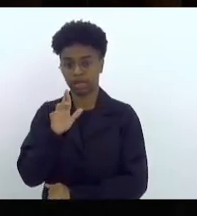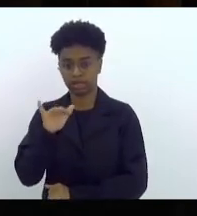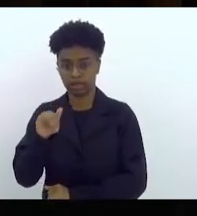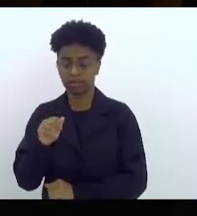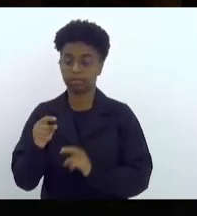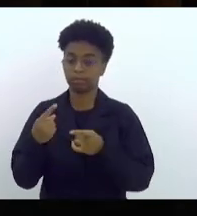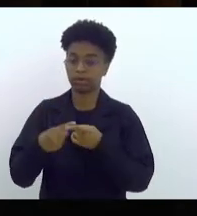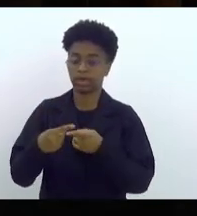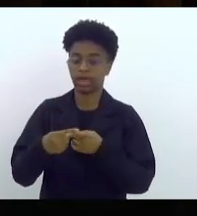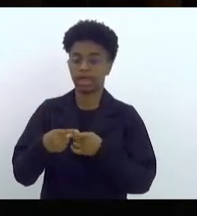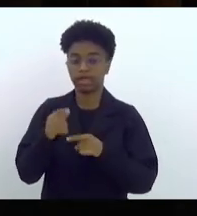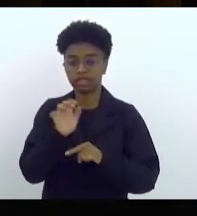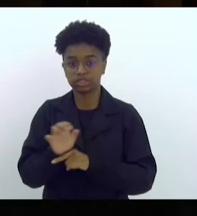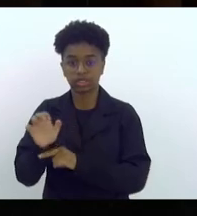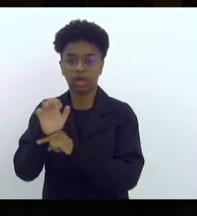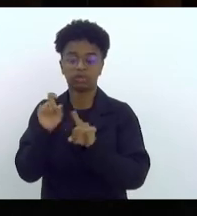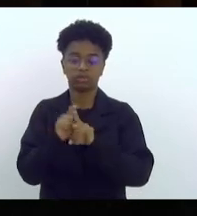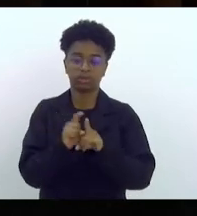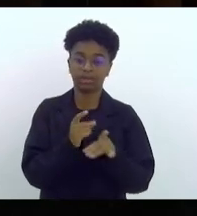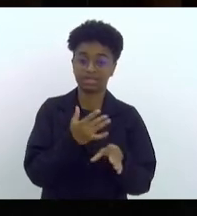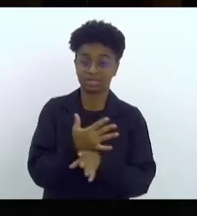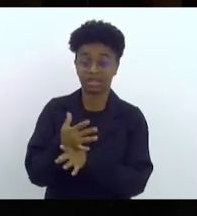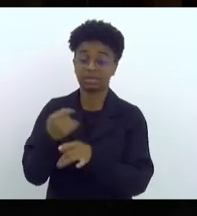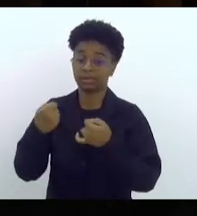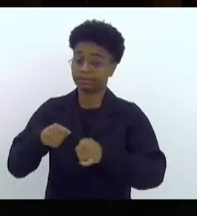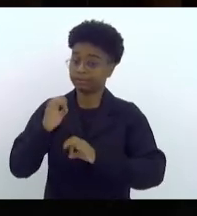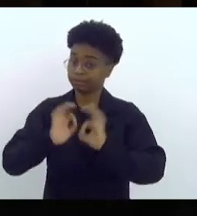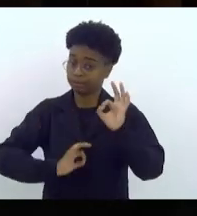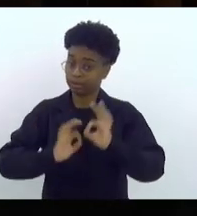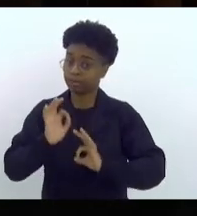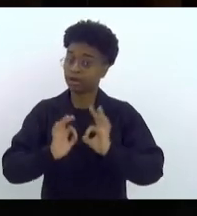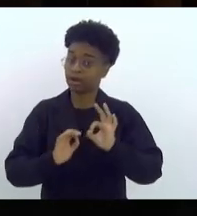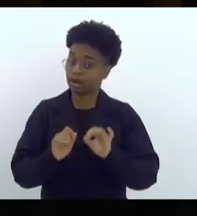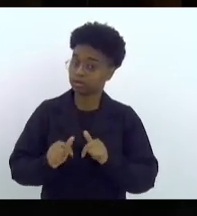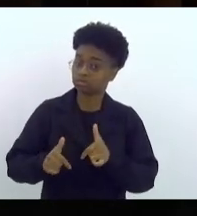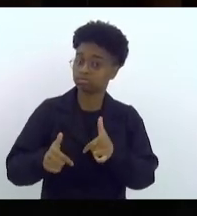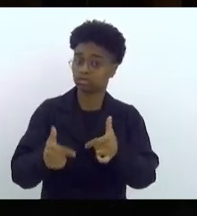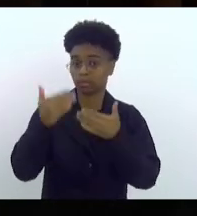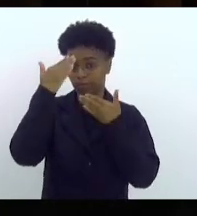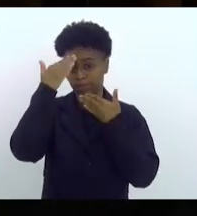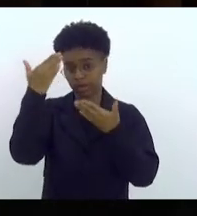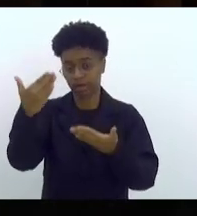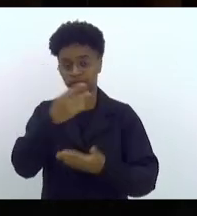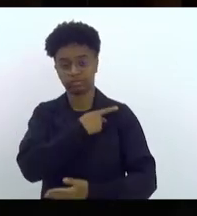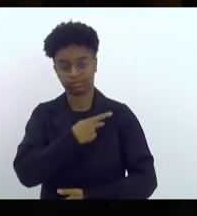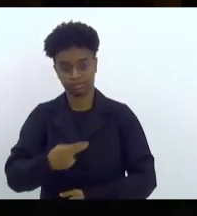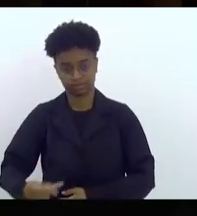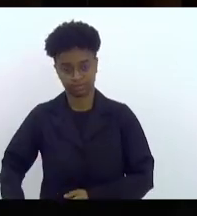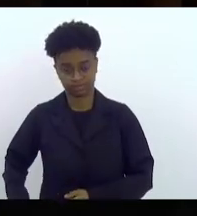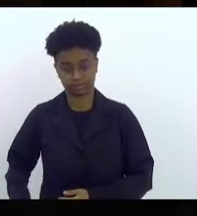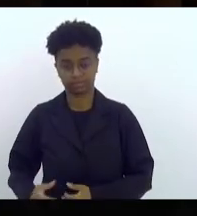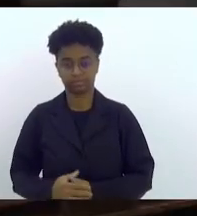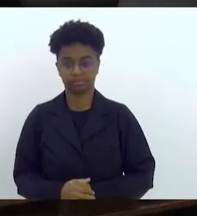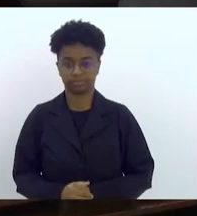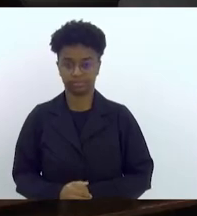municípios possam estar preparados para enfrentá-la. Muito obrigado, senhor presidente.